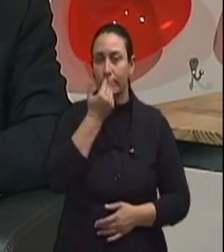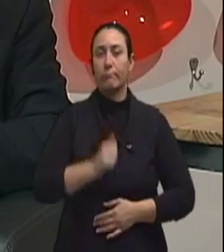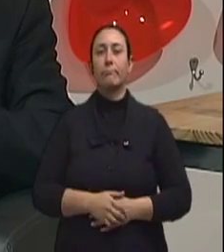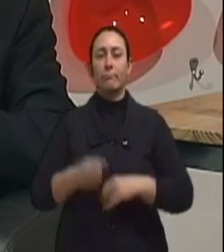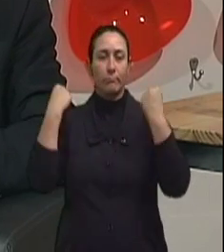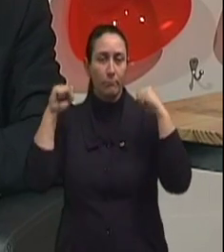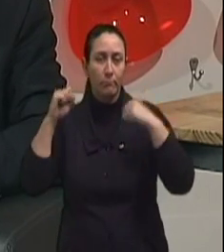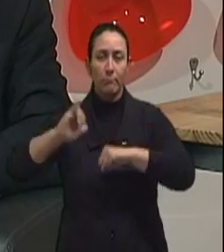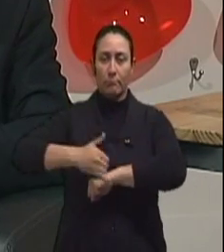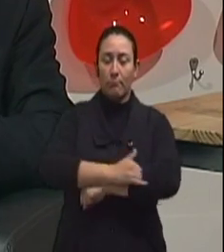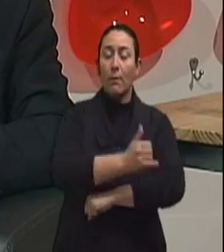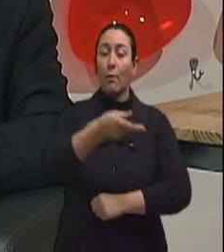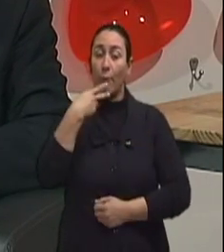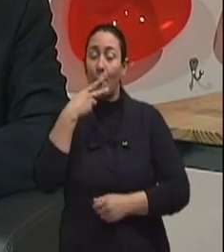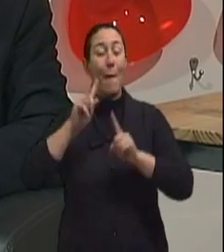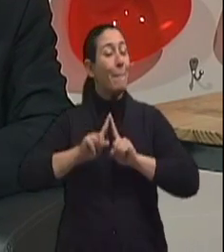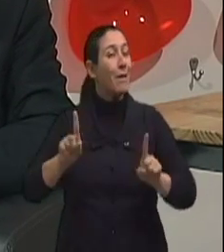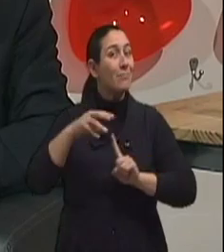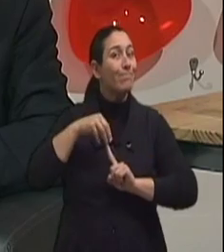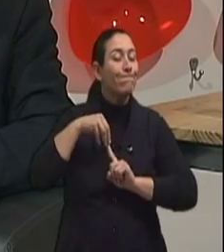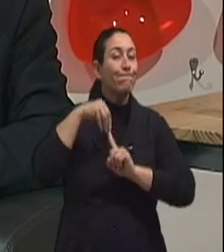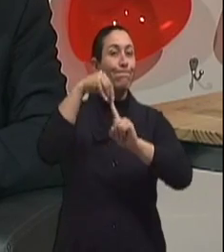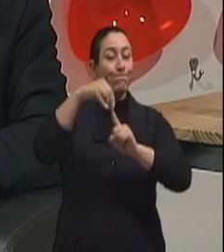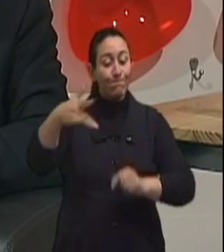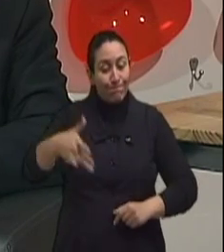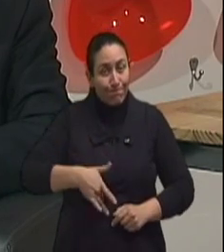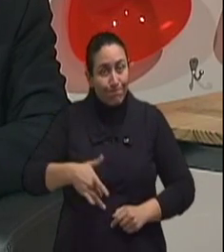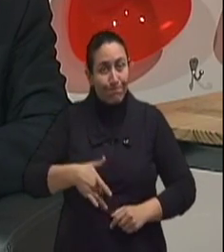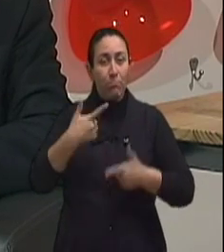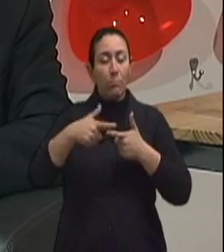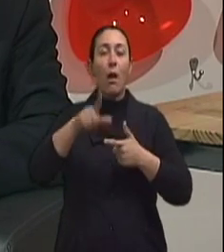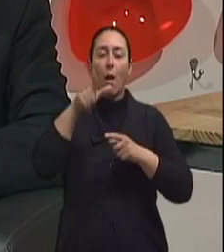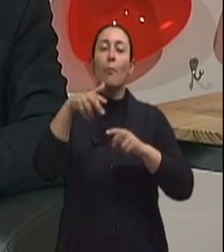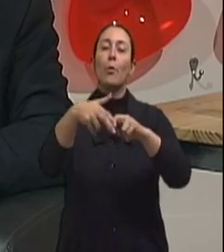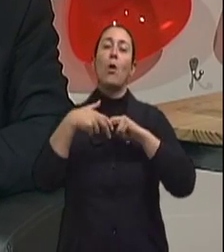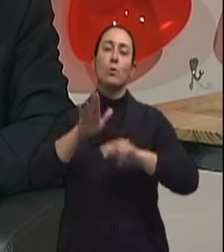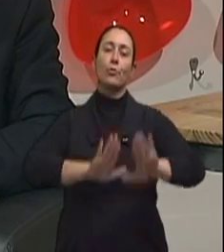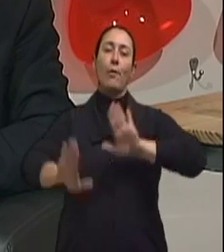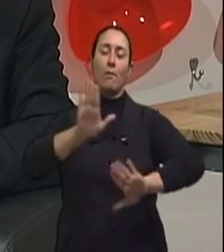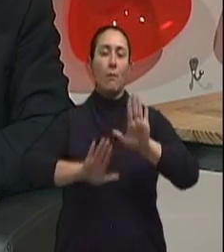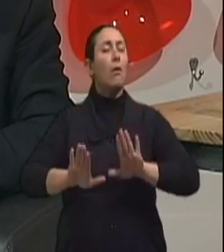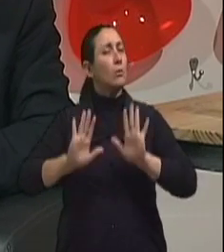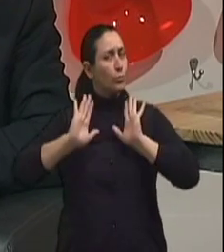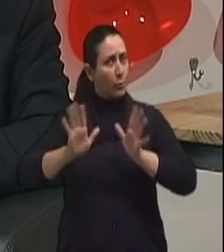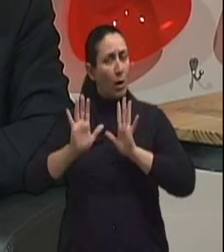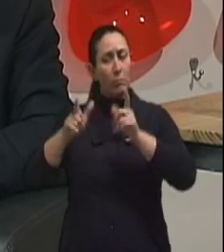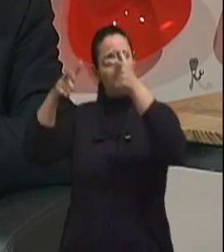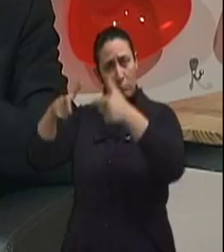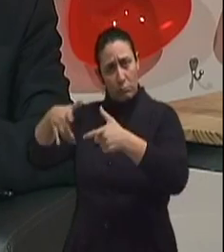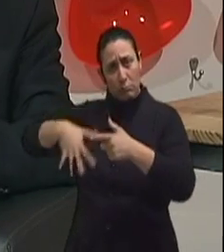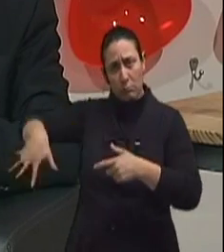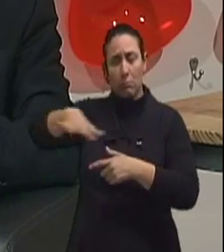obesidade, fumo, mas principalmente a dieta. Existem já estudos bem antigos e bem clássicos de populações de áreas de alto